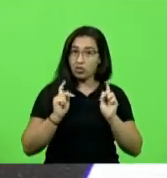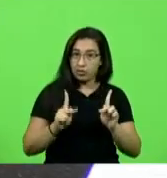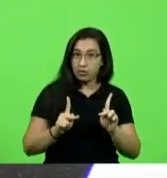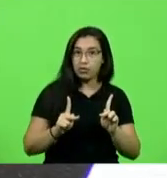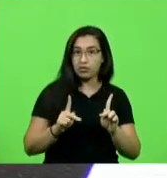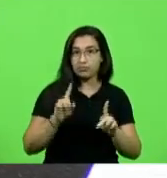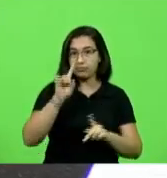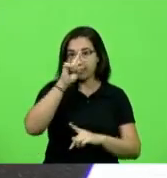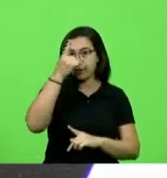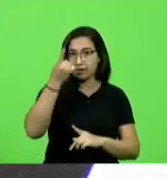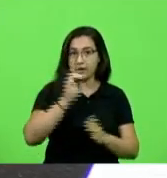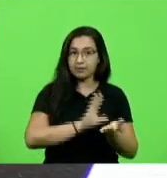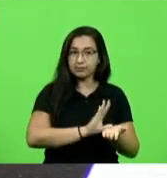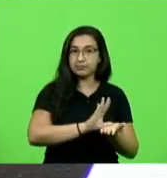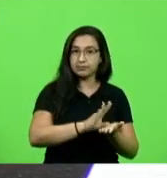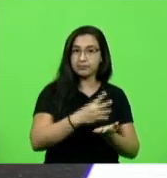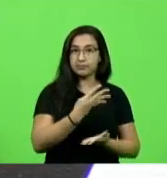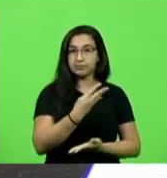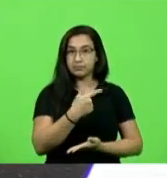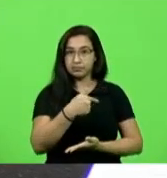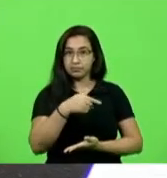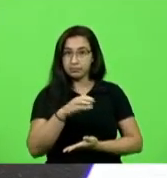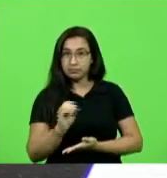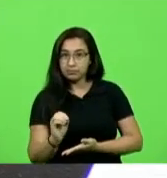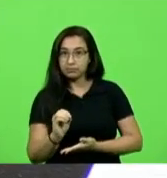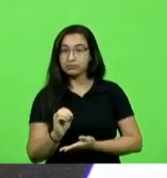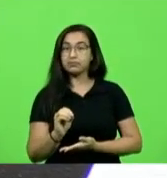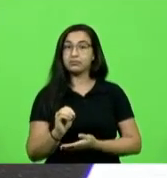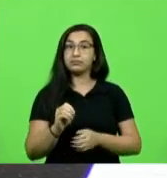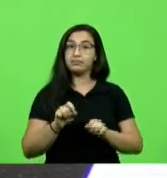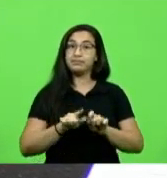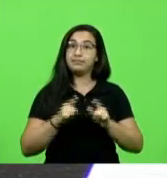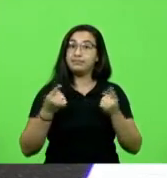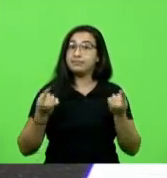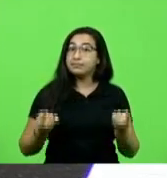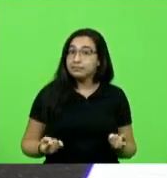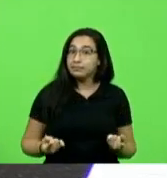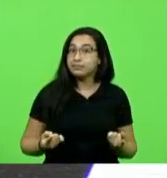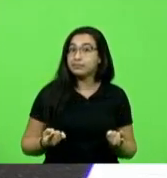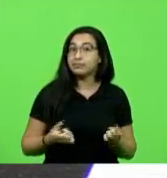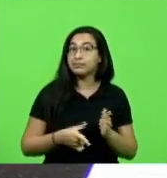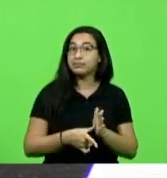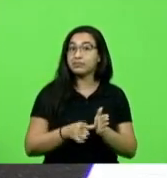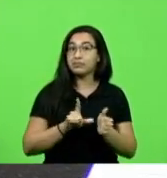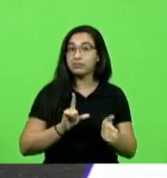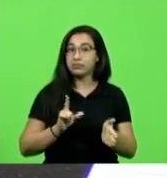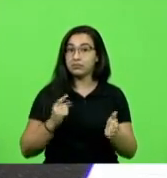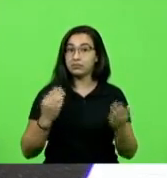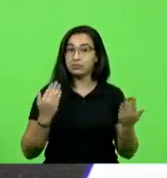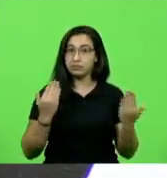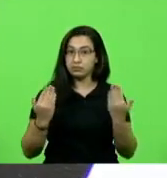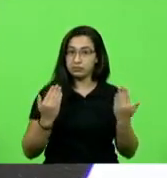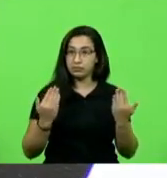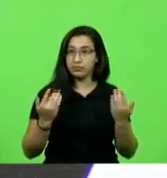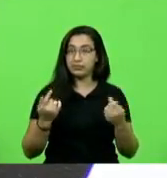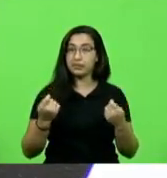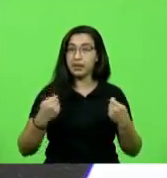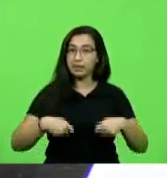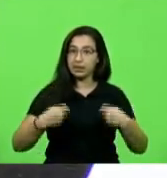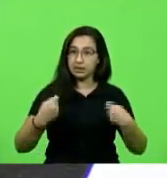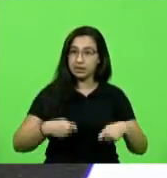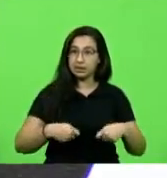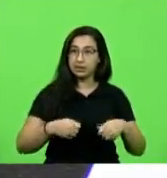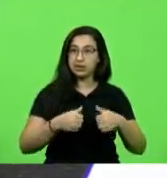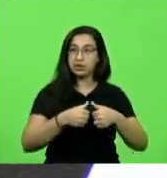em investir na BR-470 desde que desde que em paralelo tenha condições de